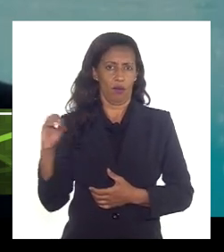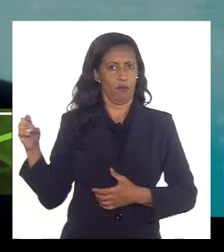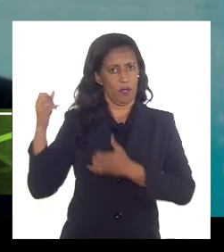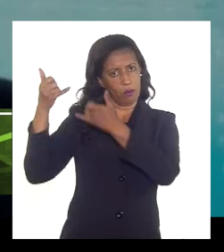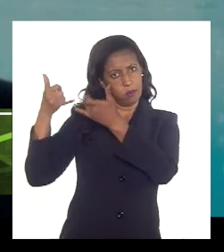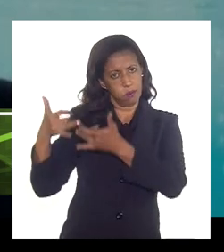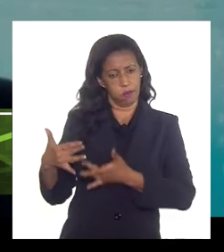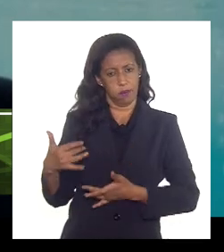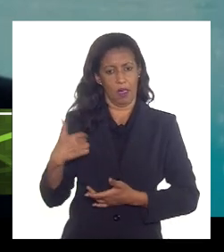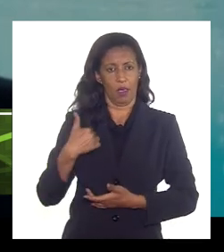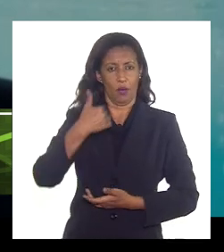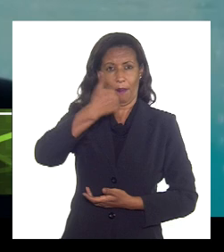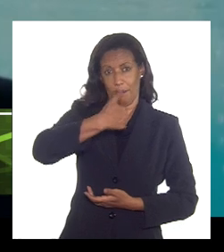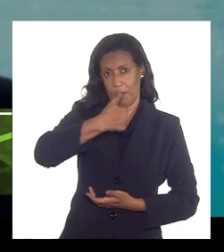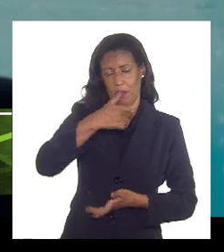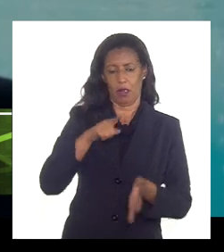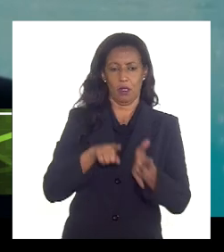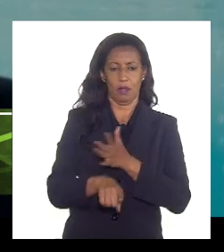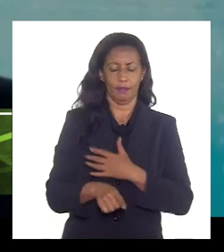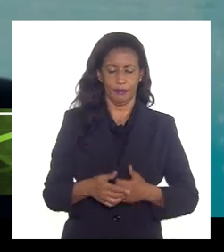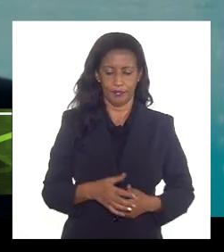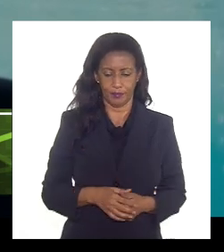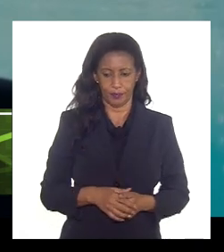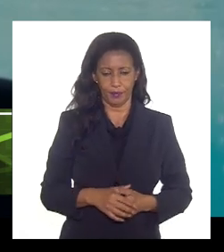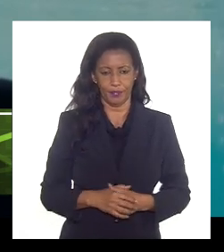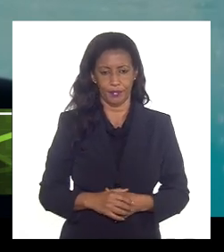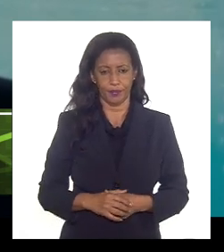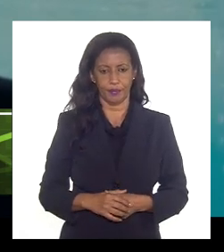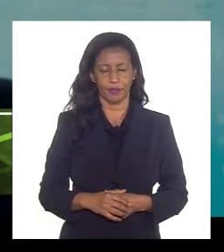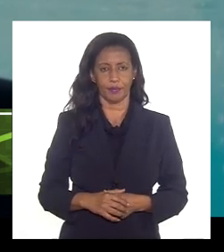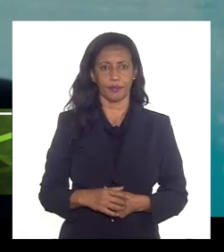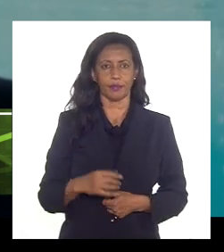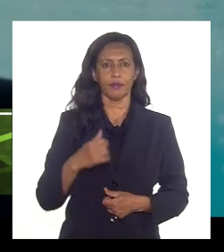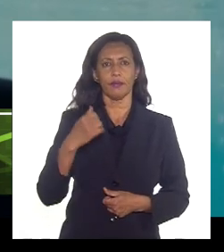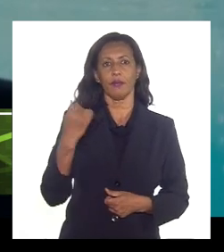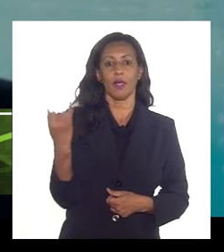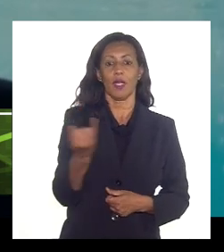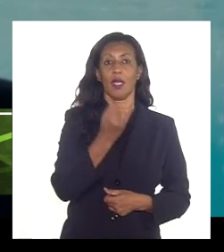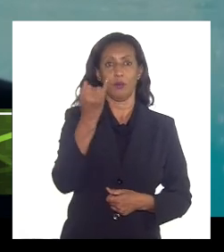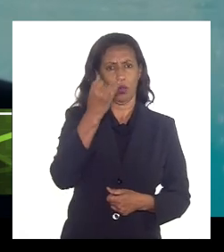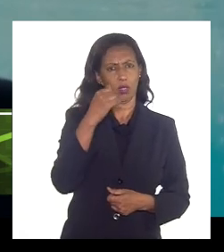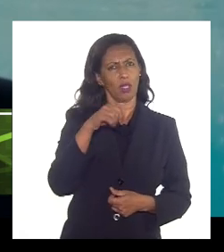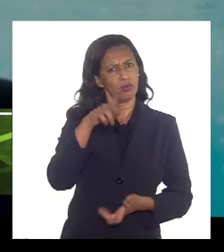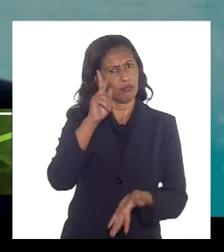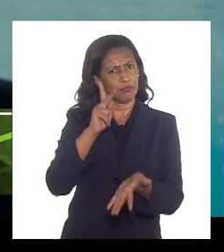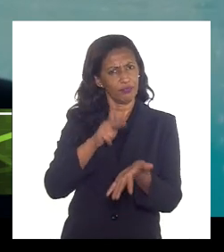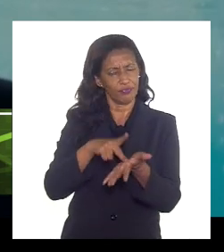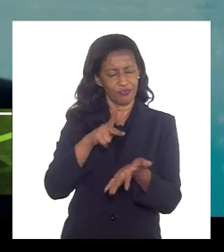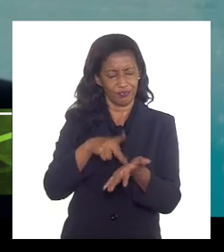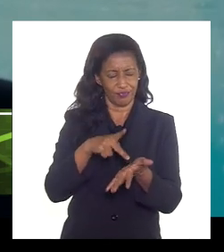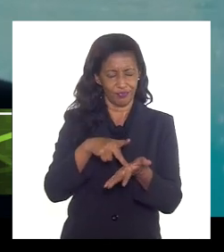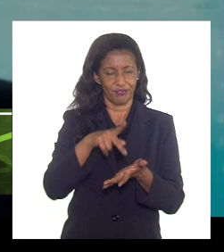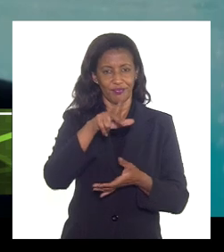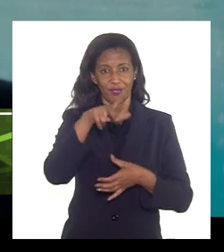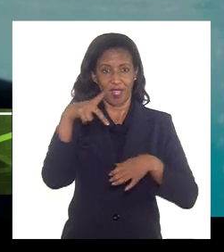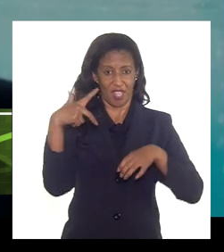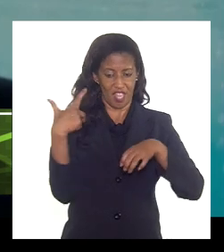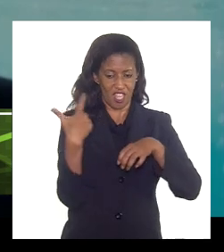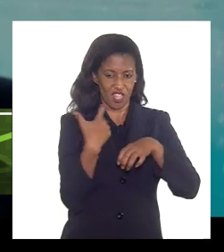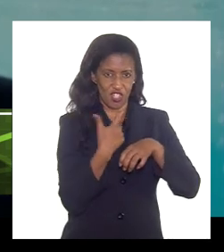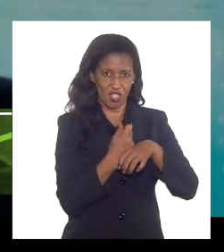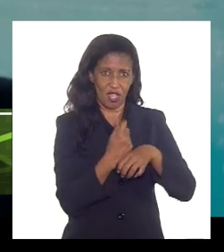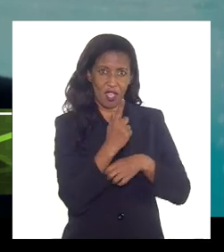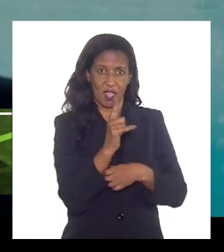a primeira questão é seguinte um ponto bem importante é isso mesmo reinjetar gás